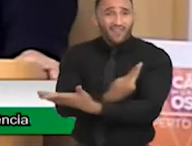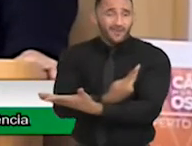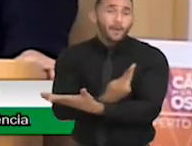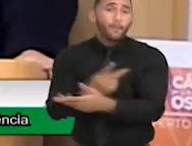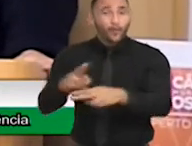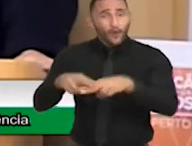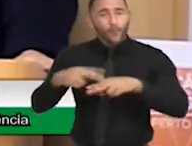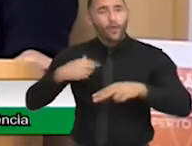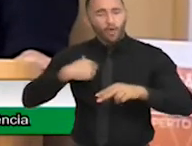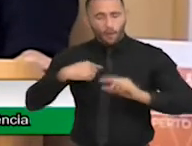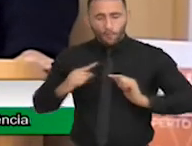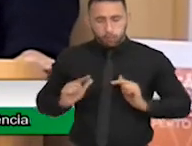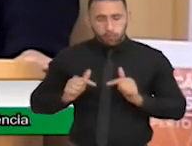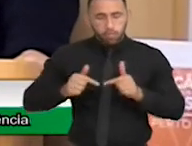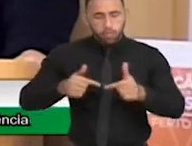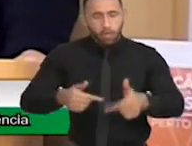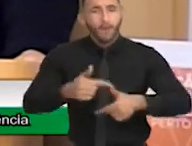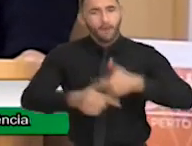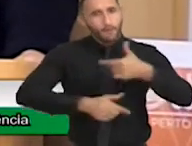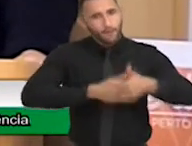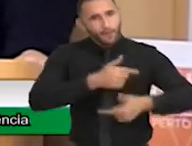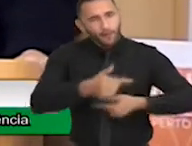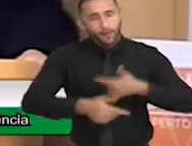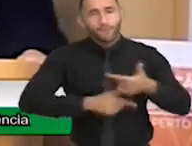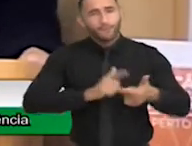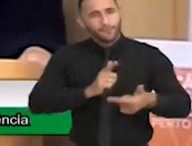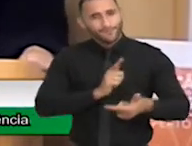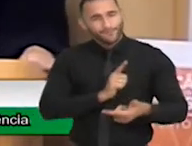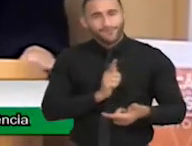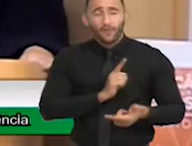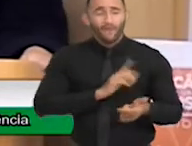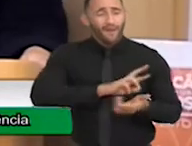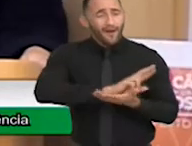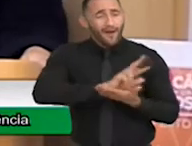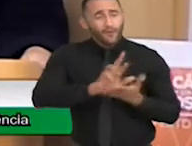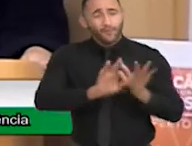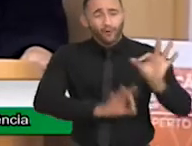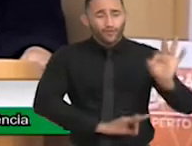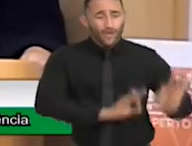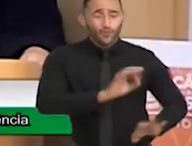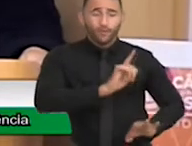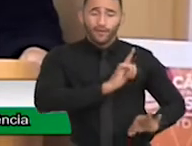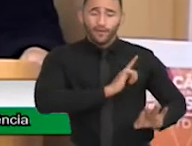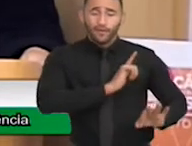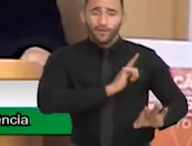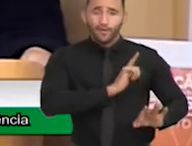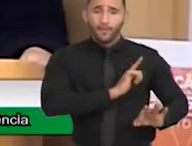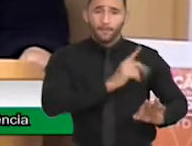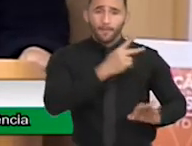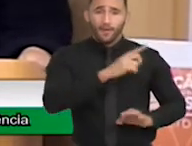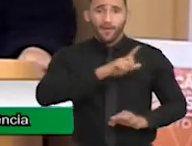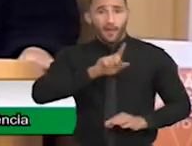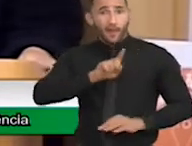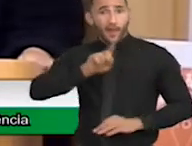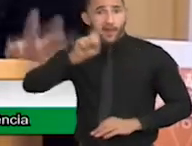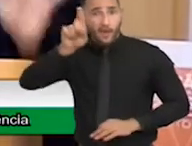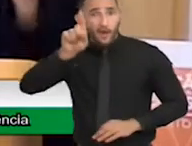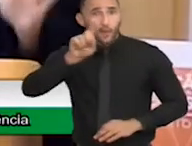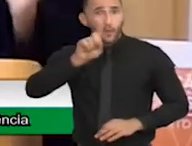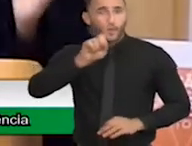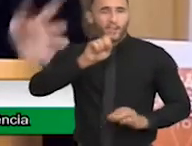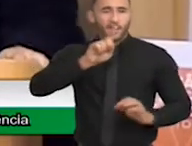faço desde então. Eu faço educação social. Eu tenho muitos projetos. Eu tenho um projeto de lei no Senado Federal, chamado